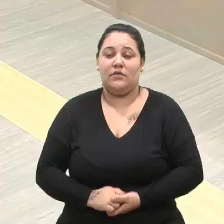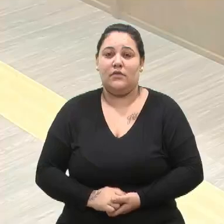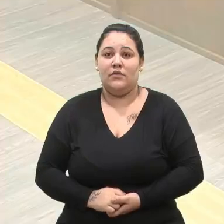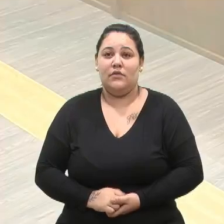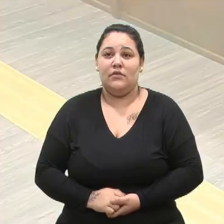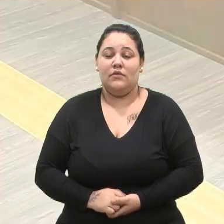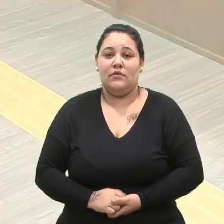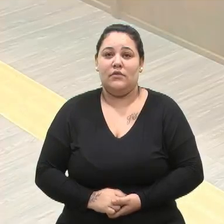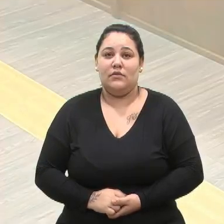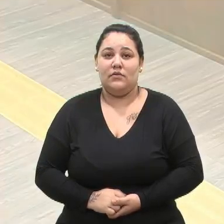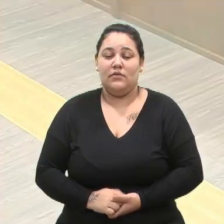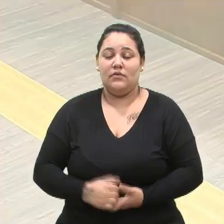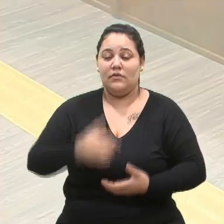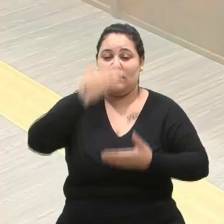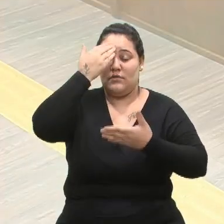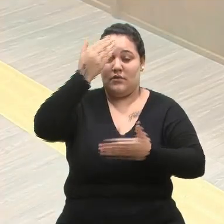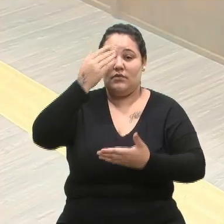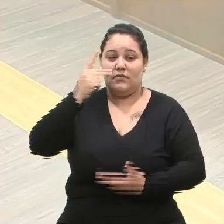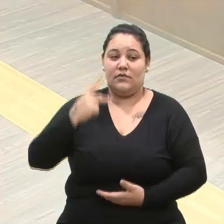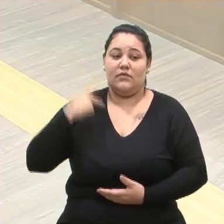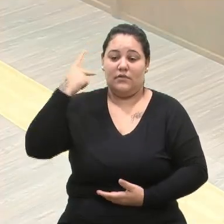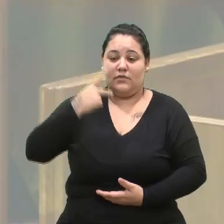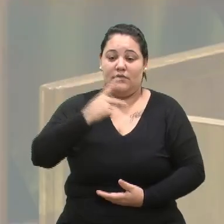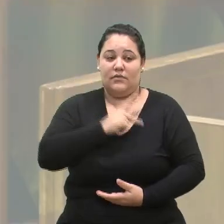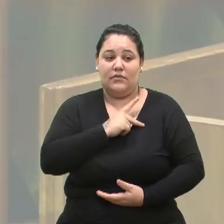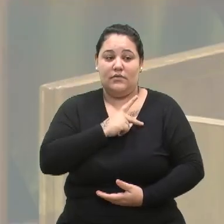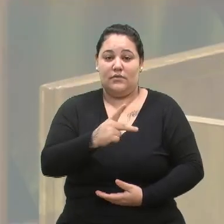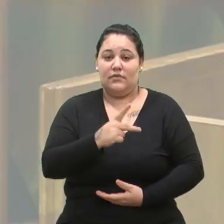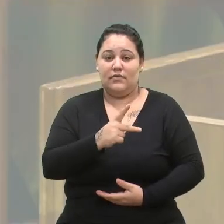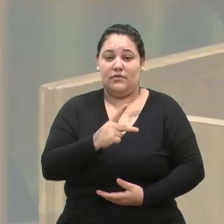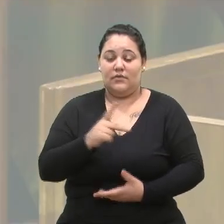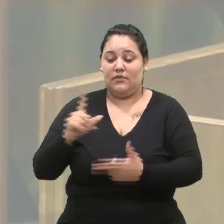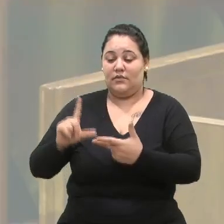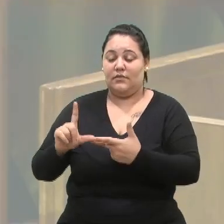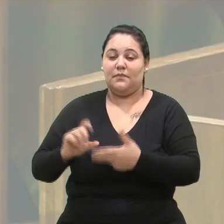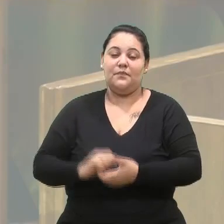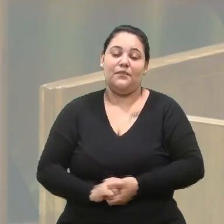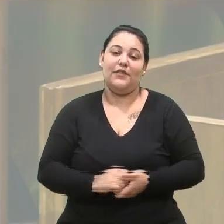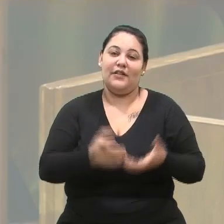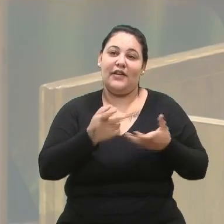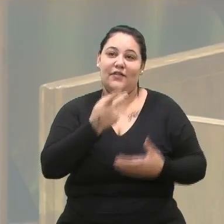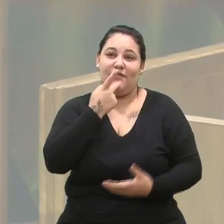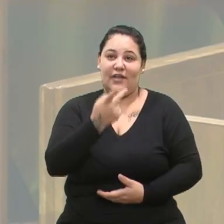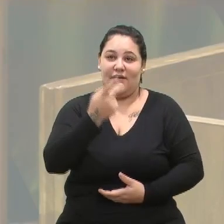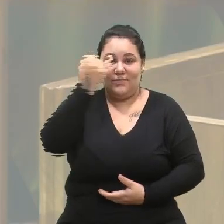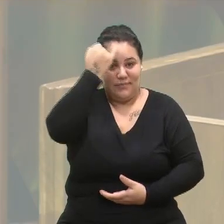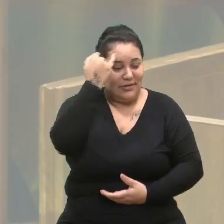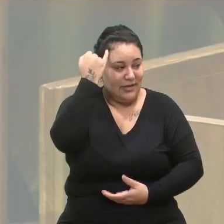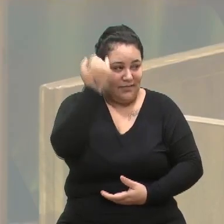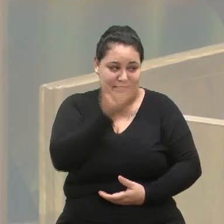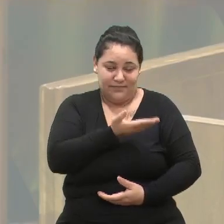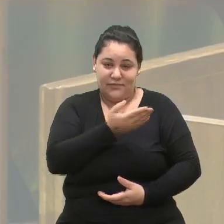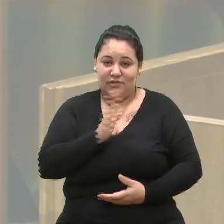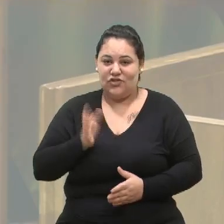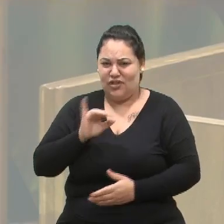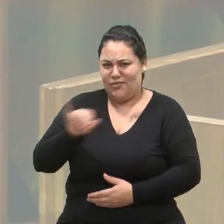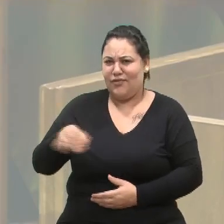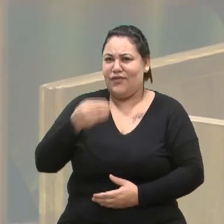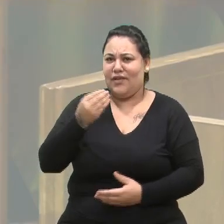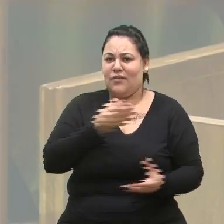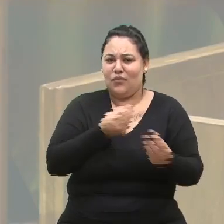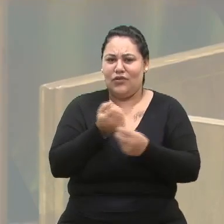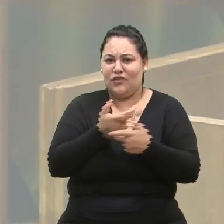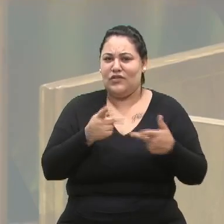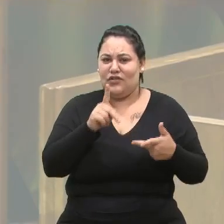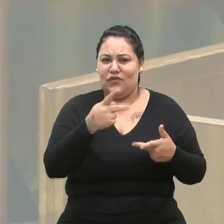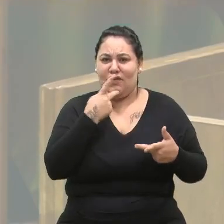Bom, obrigado, vereadora, presidente do Legislativo. Quero lhe dizer, vereador D'Ambrosio, que eu já aproveitei bastante coisa que o senhor falou aqui na